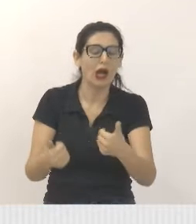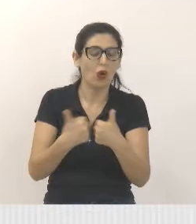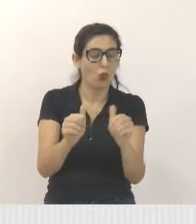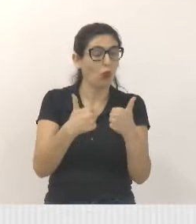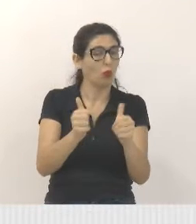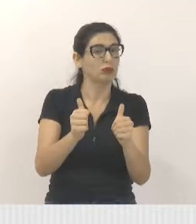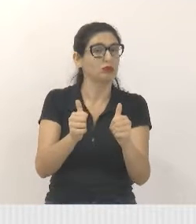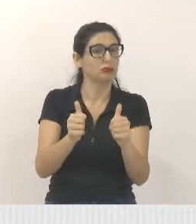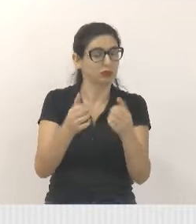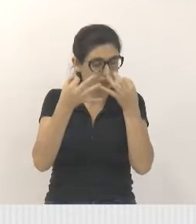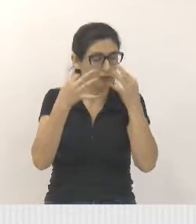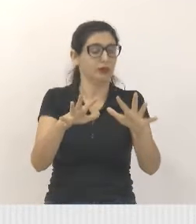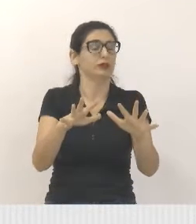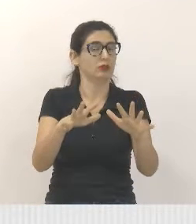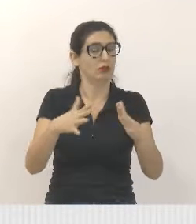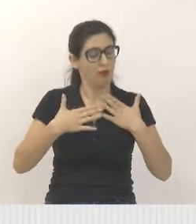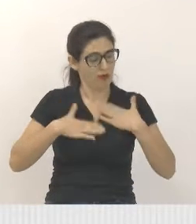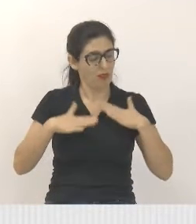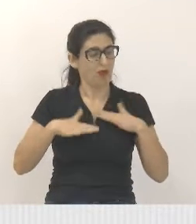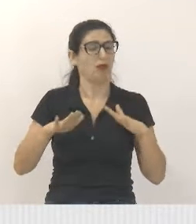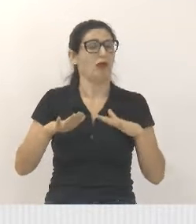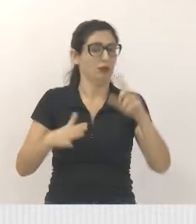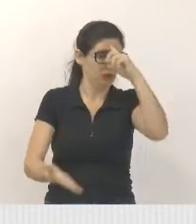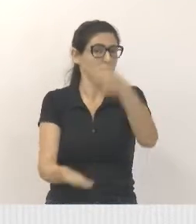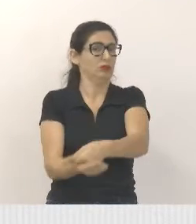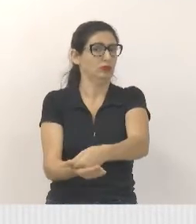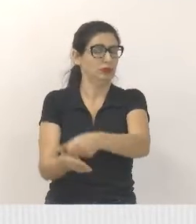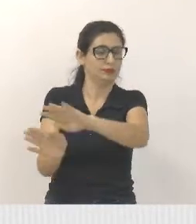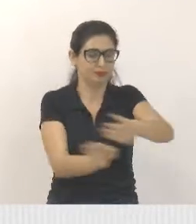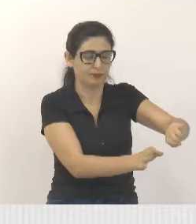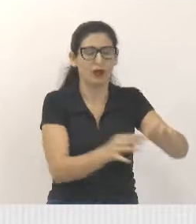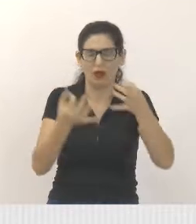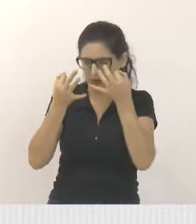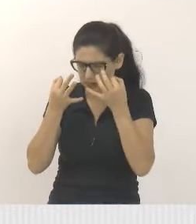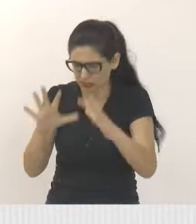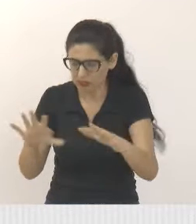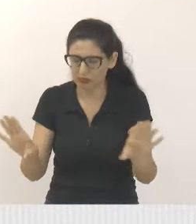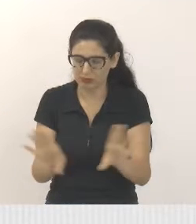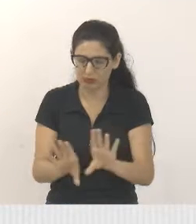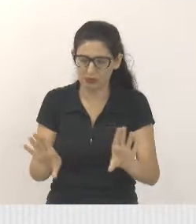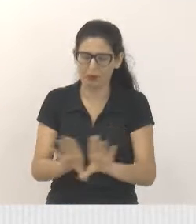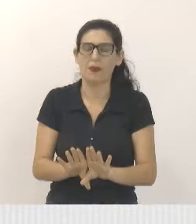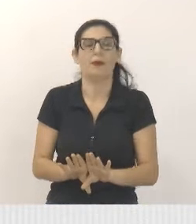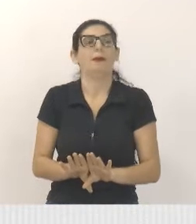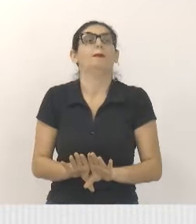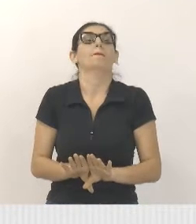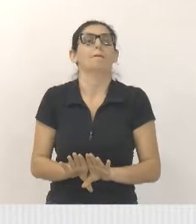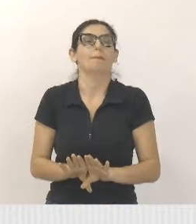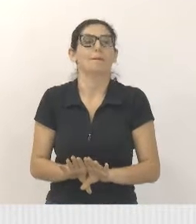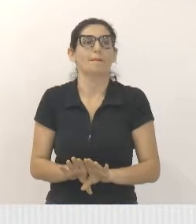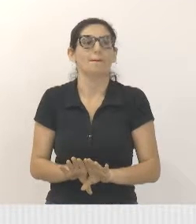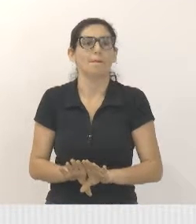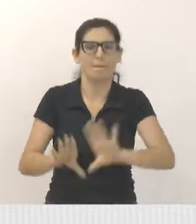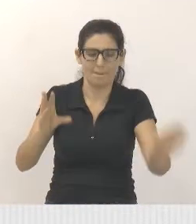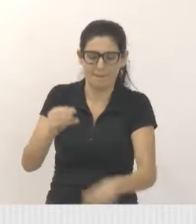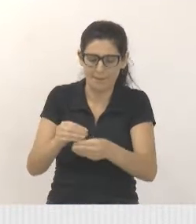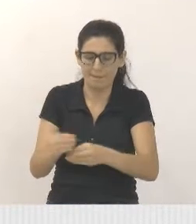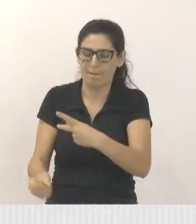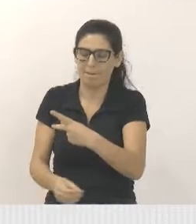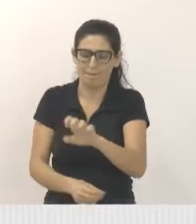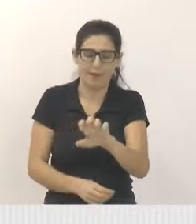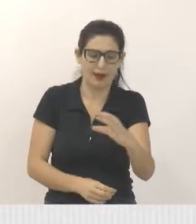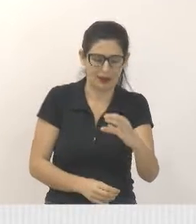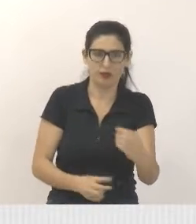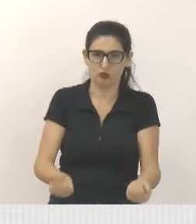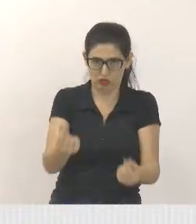e aí eu queria chamar a atenção também para nossa emenda positiva, a